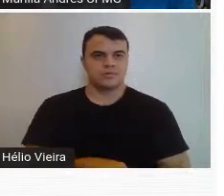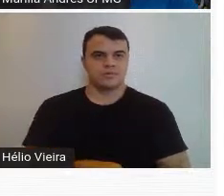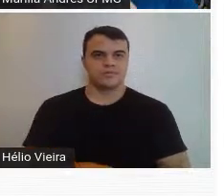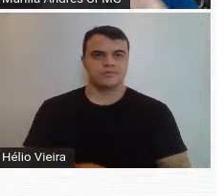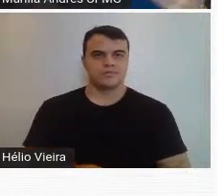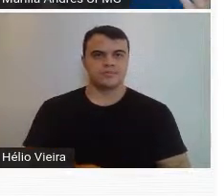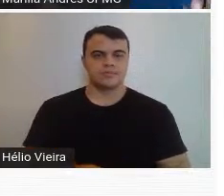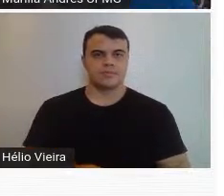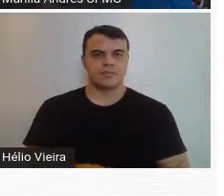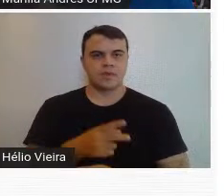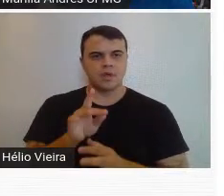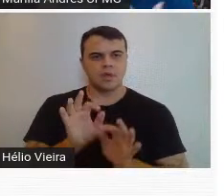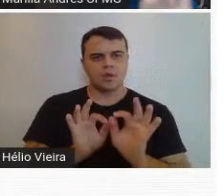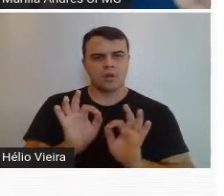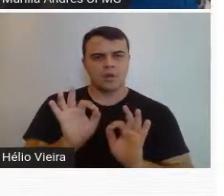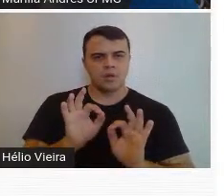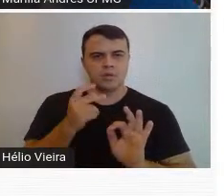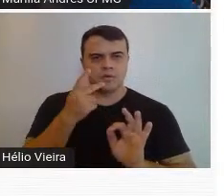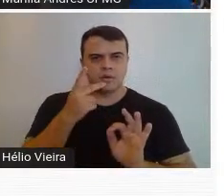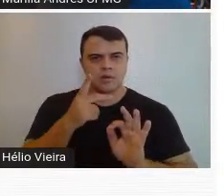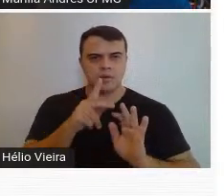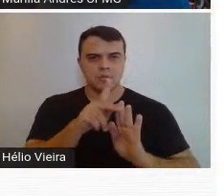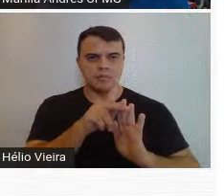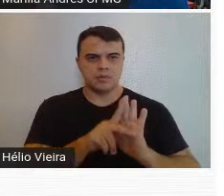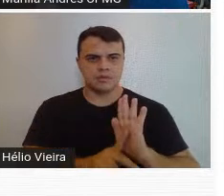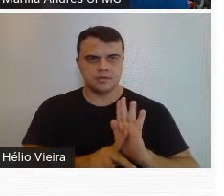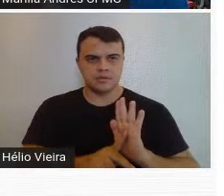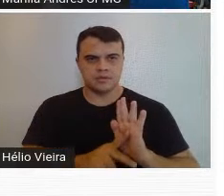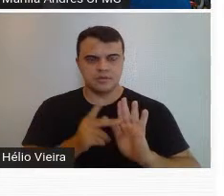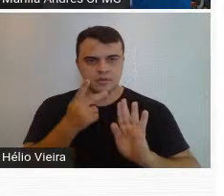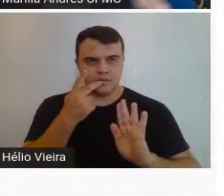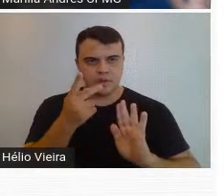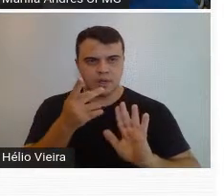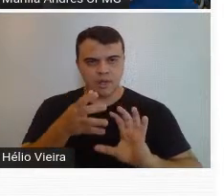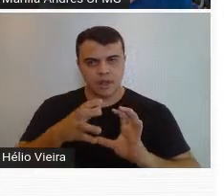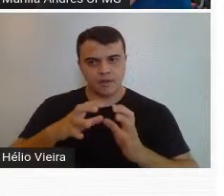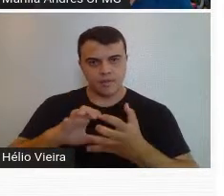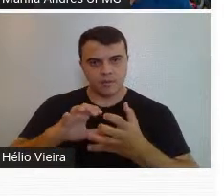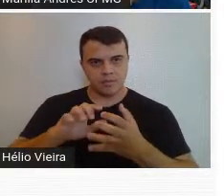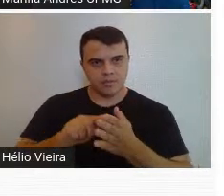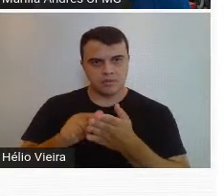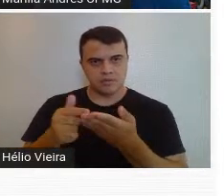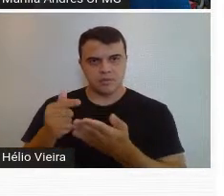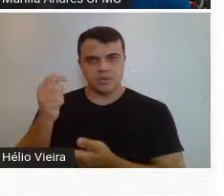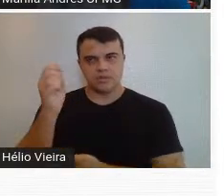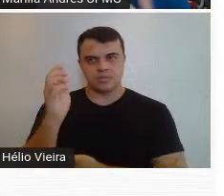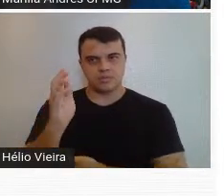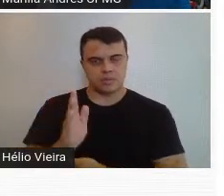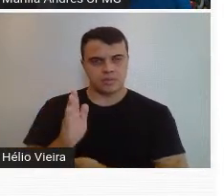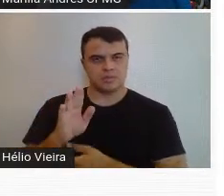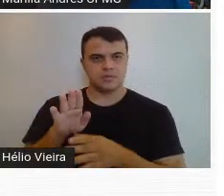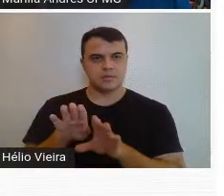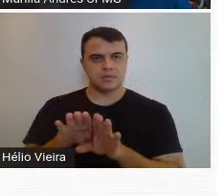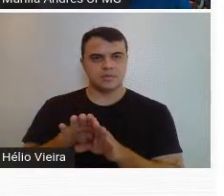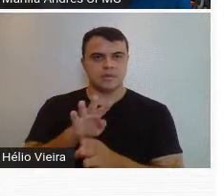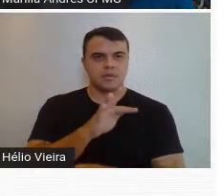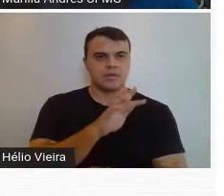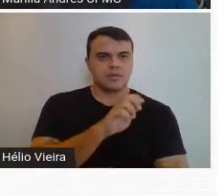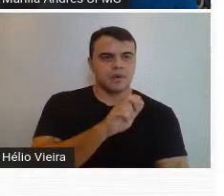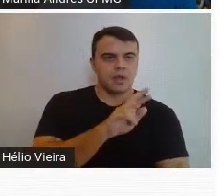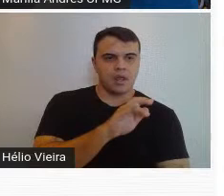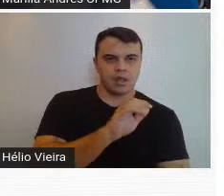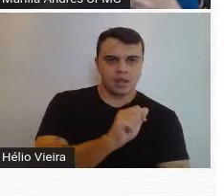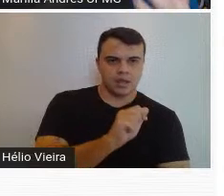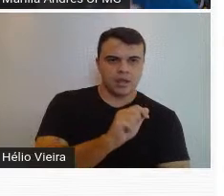coordenou também o projeto gráfico da reforma do Jornal do Brasil com Ferreira Goulart. e tal.